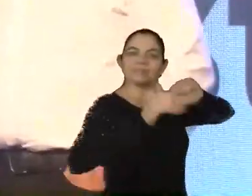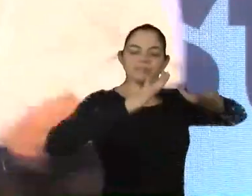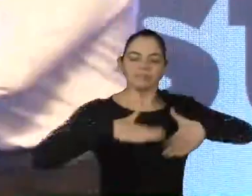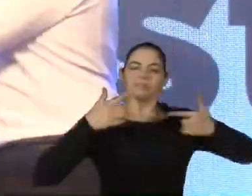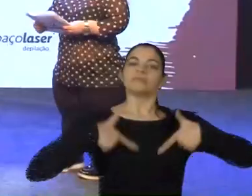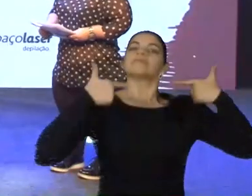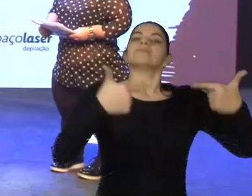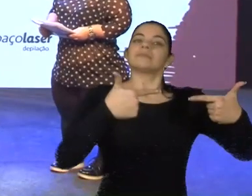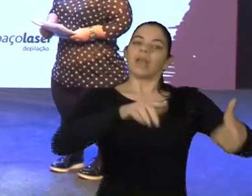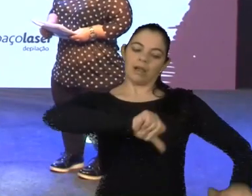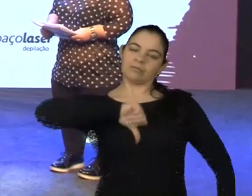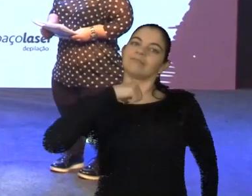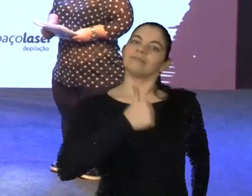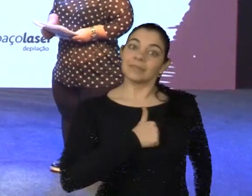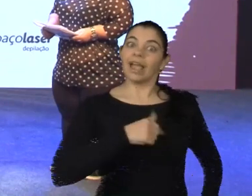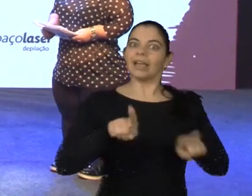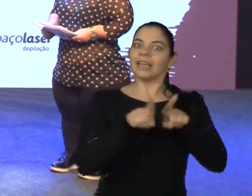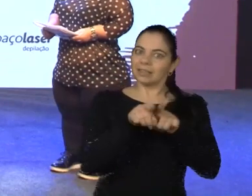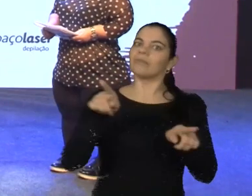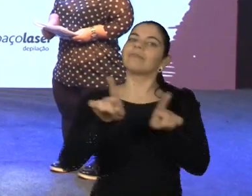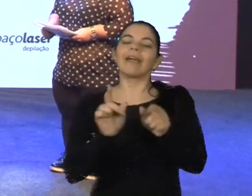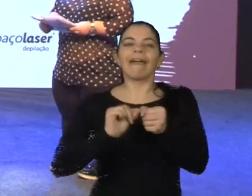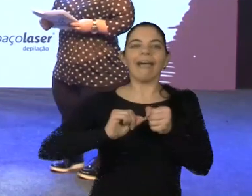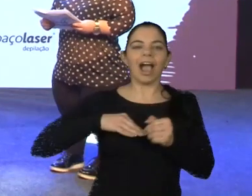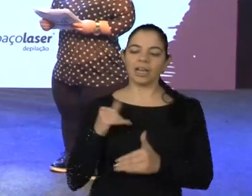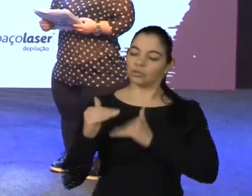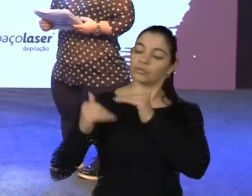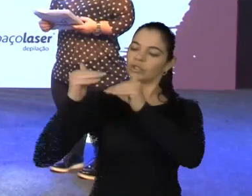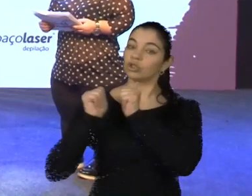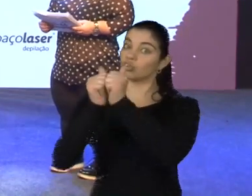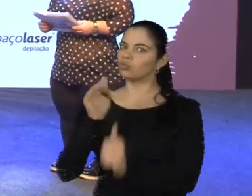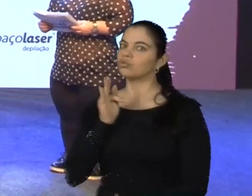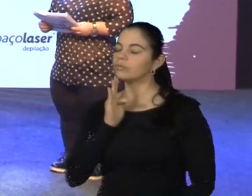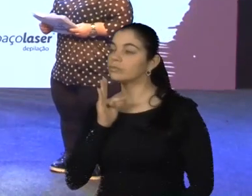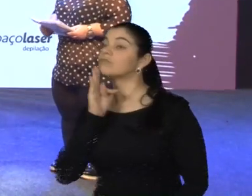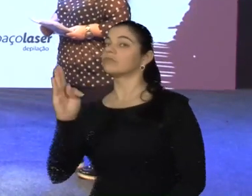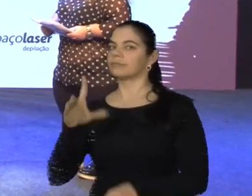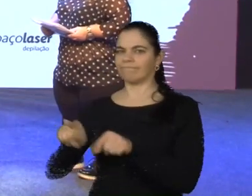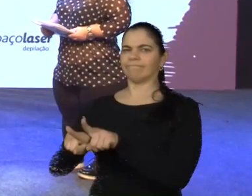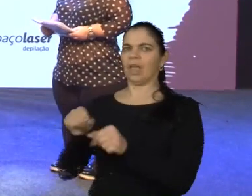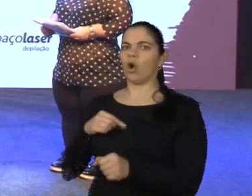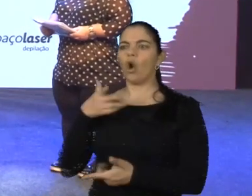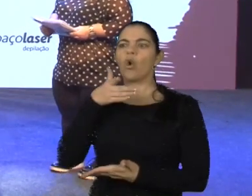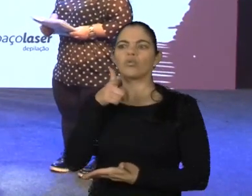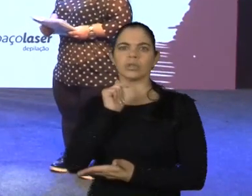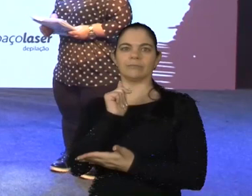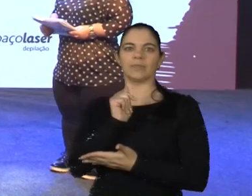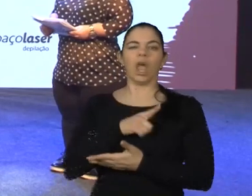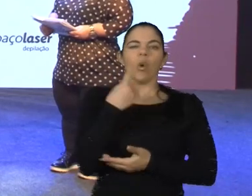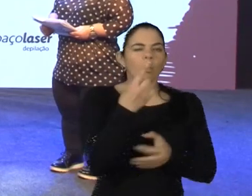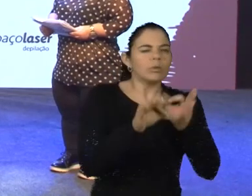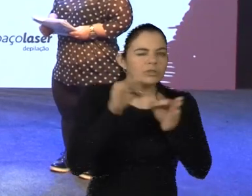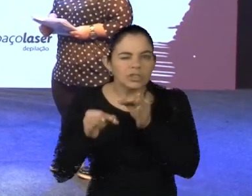Eu estava falando da Cíntia, a Cíntia aceitou o desafio de desenvolver junto com a gente um grande projeto chamado Espaço Laser Abraça, que conecta